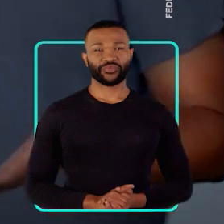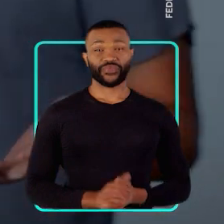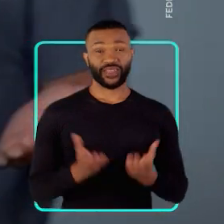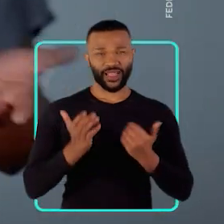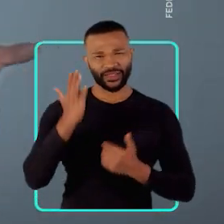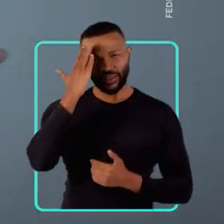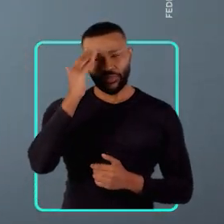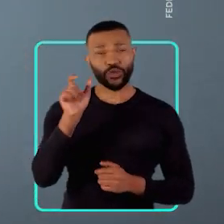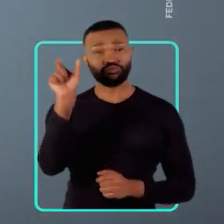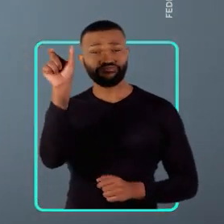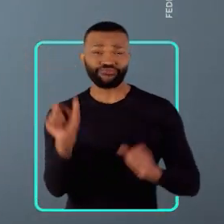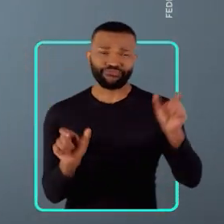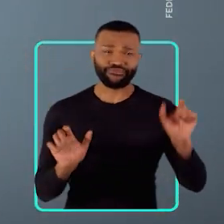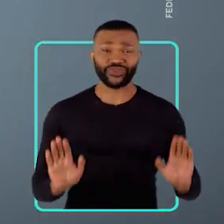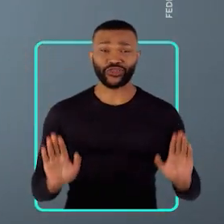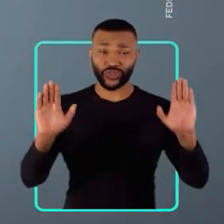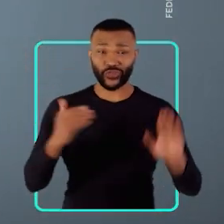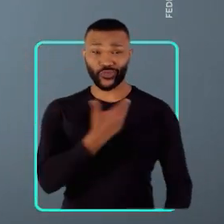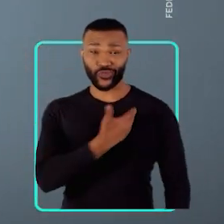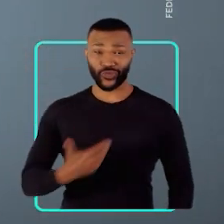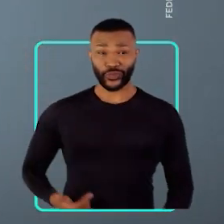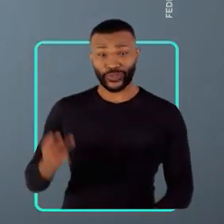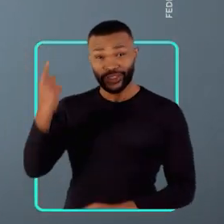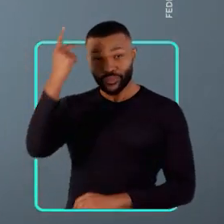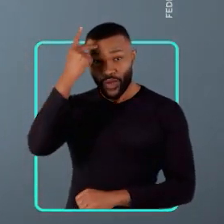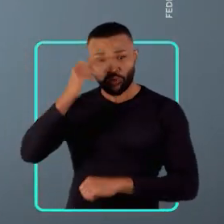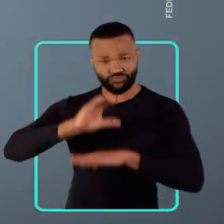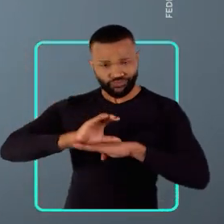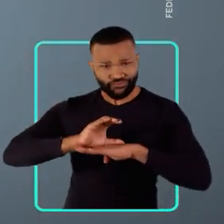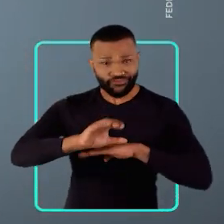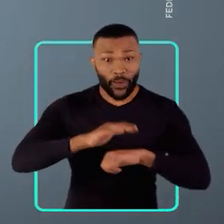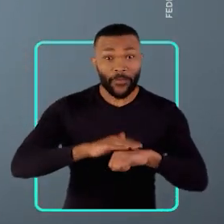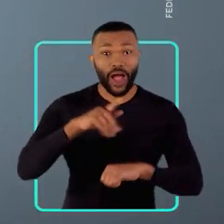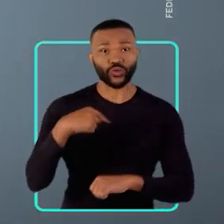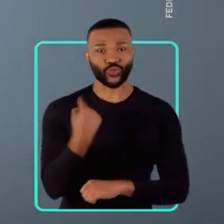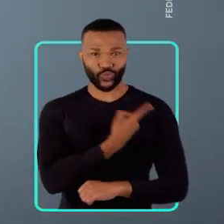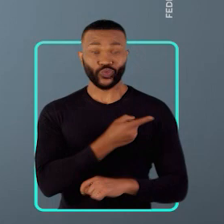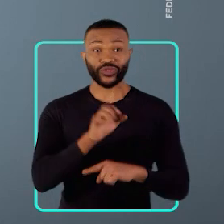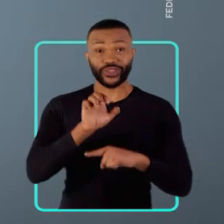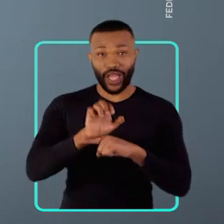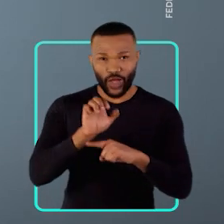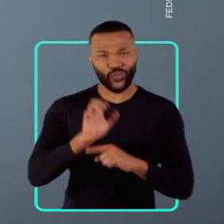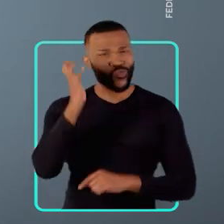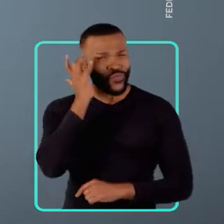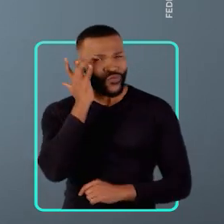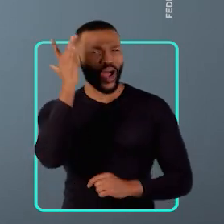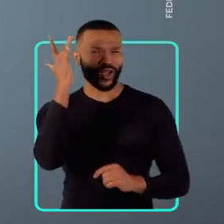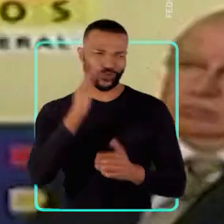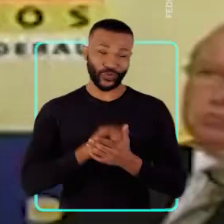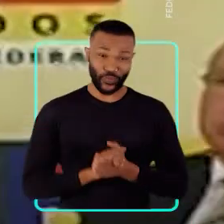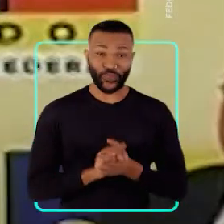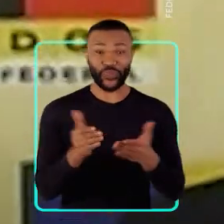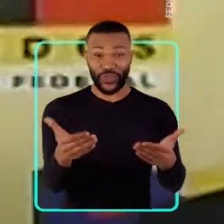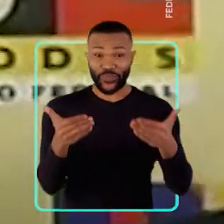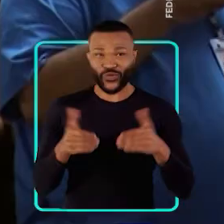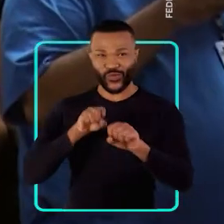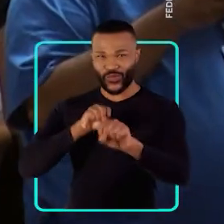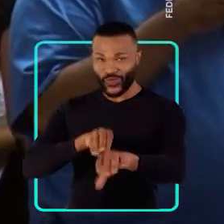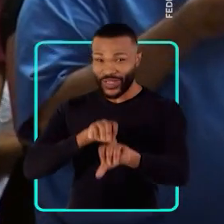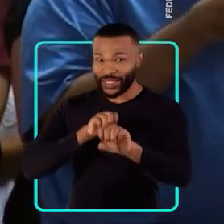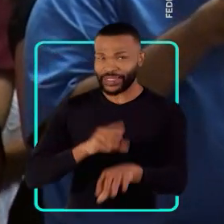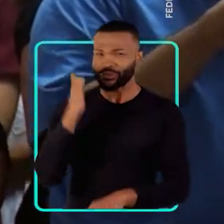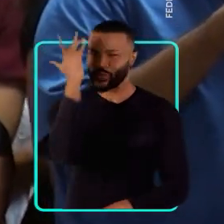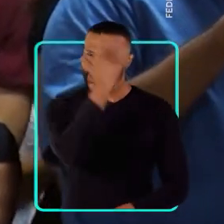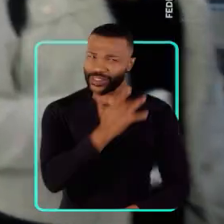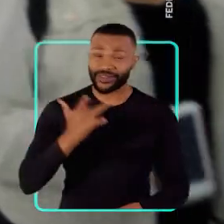Quer saber qual candidato ao governo de São Paulo fez mais por nosso estado? É fácil. Quando foi ministro da